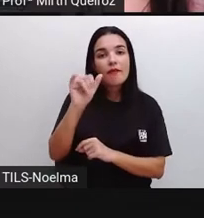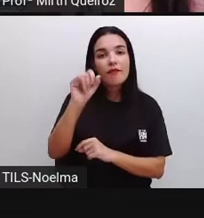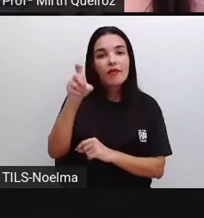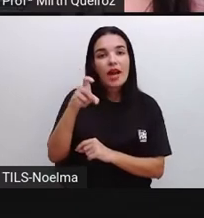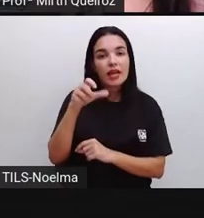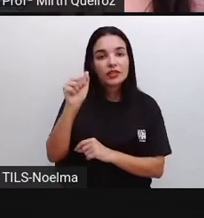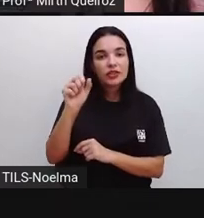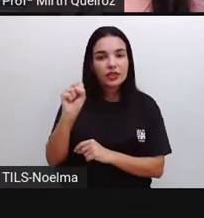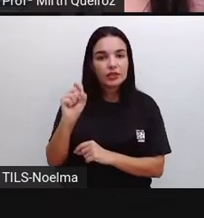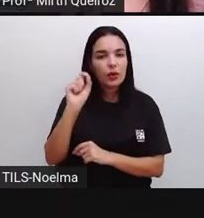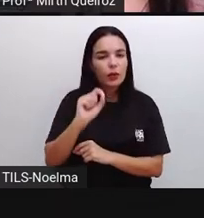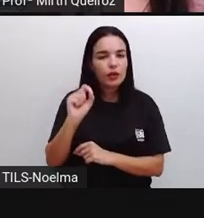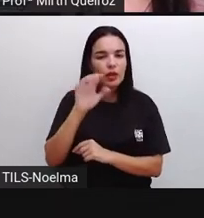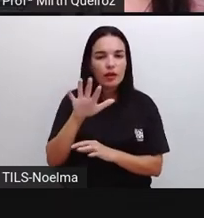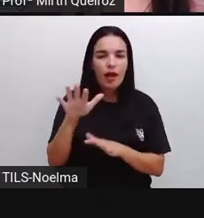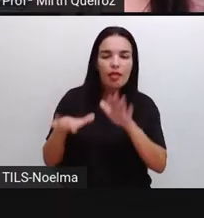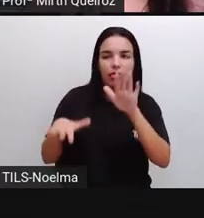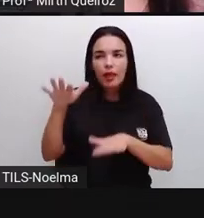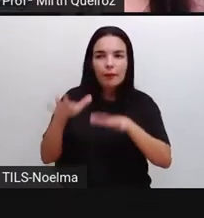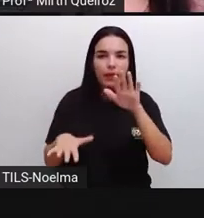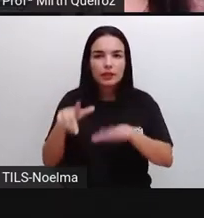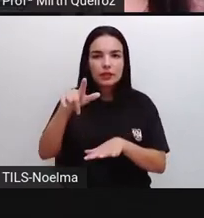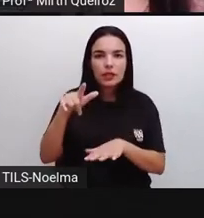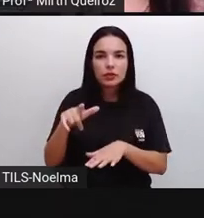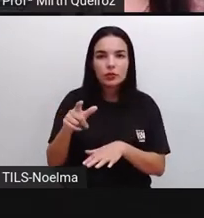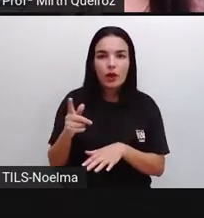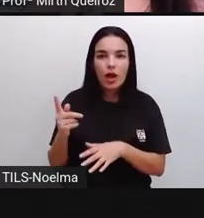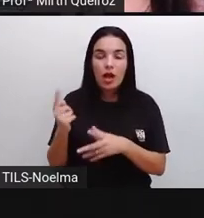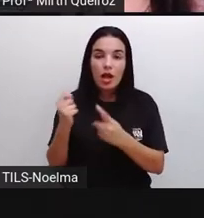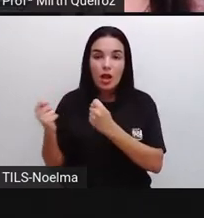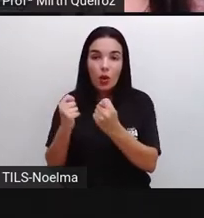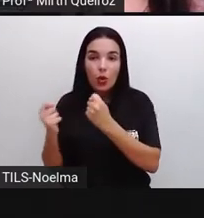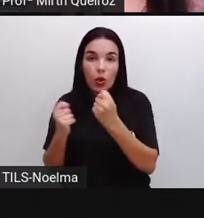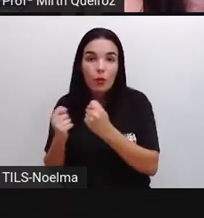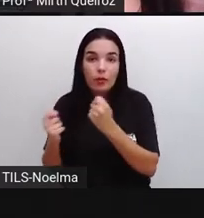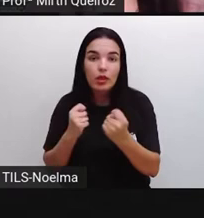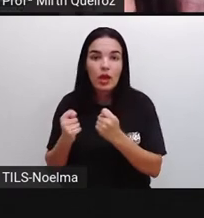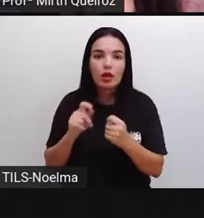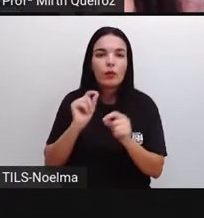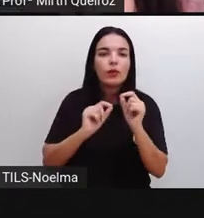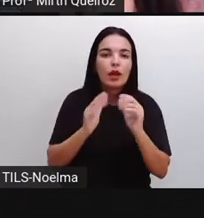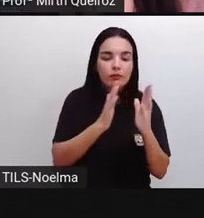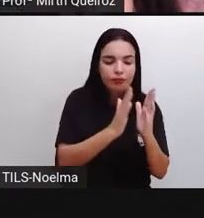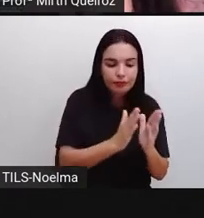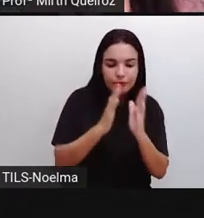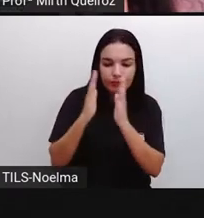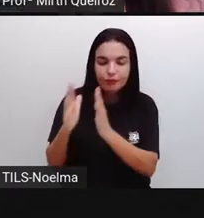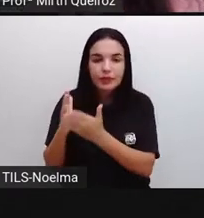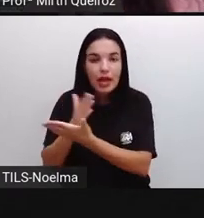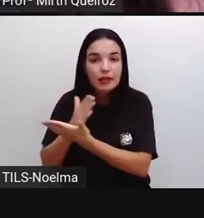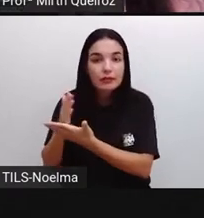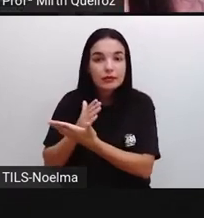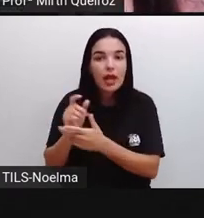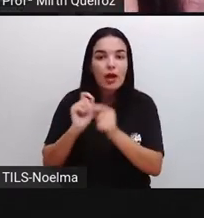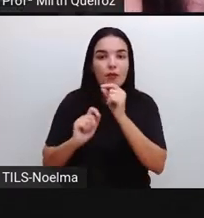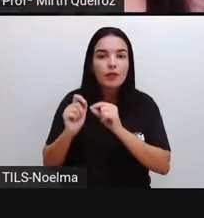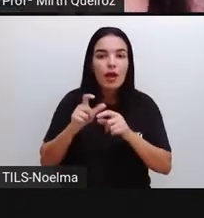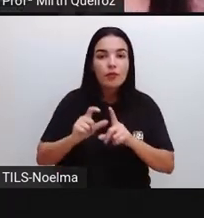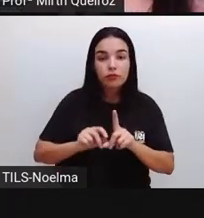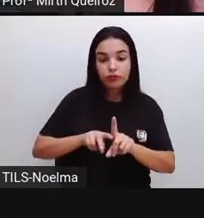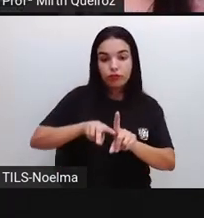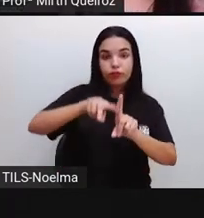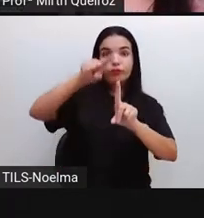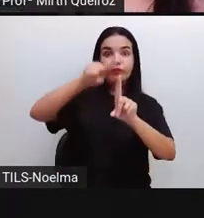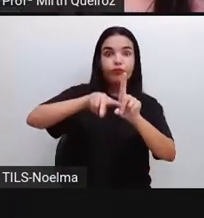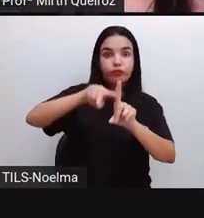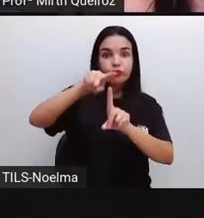as tarifas, elas vão variando de acordo com as faixas de consumo, que são intervalos e volumes específicos. Aqui, a gente tem